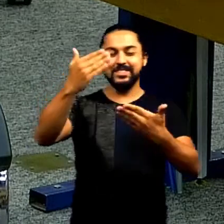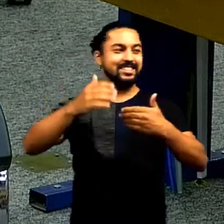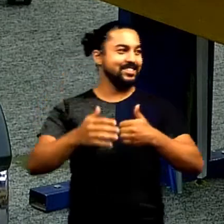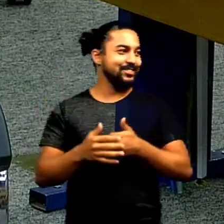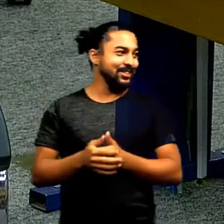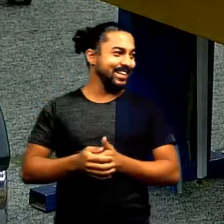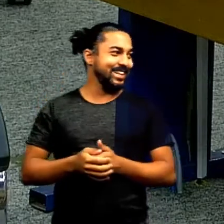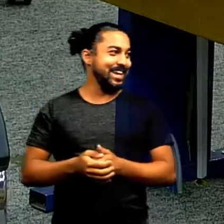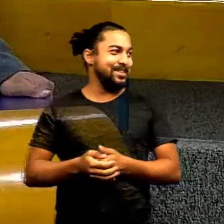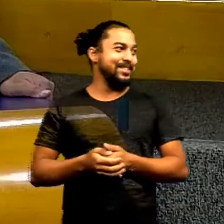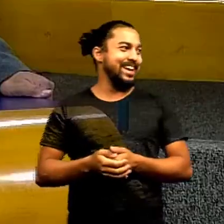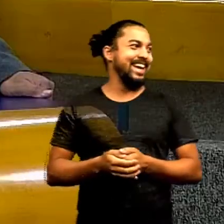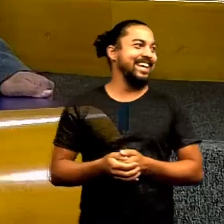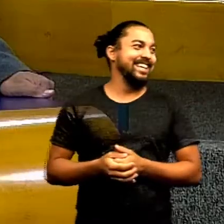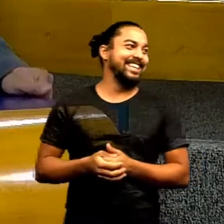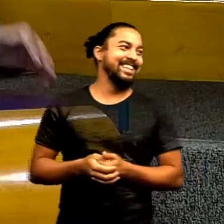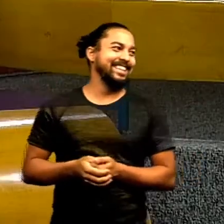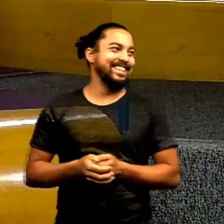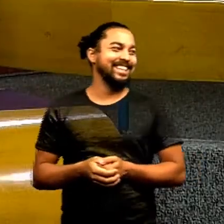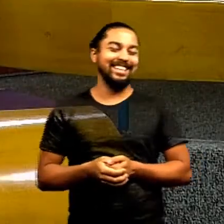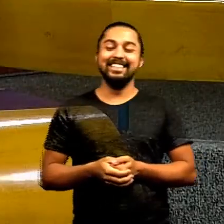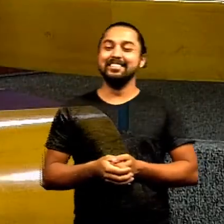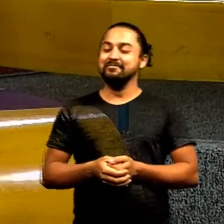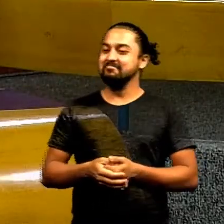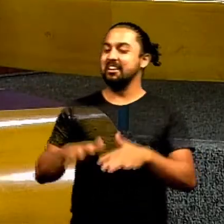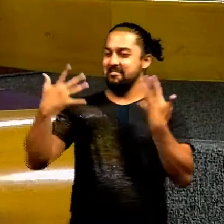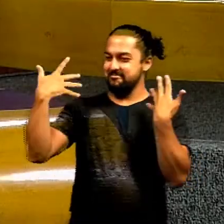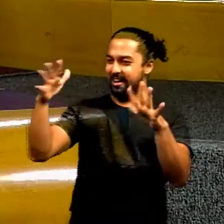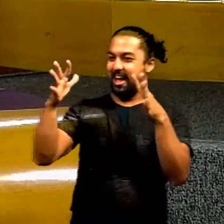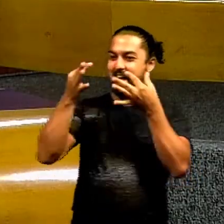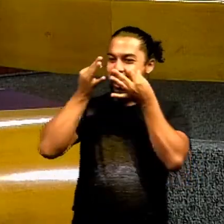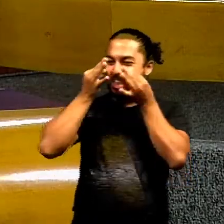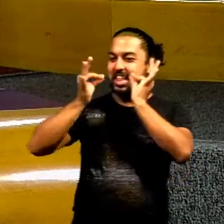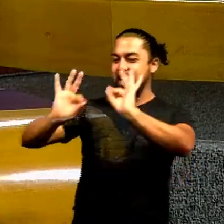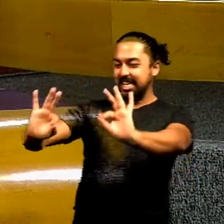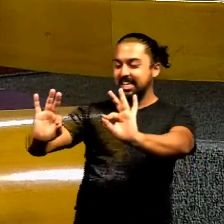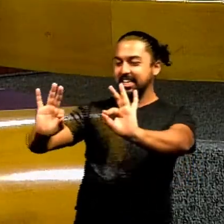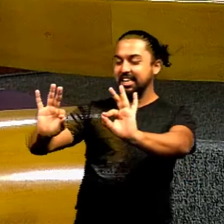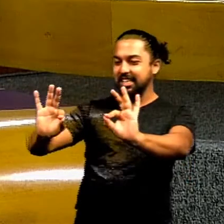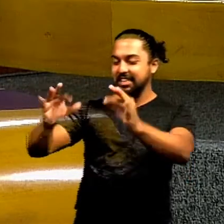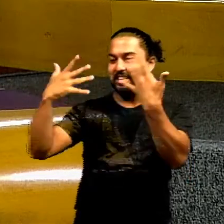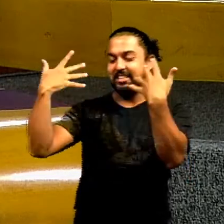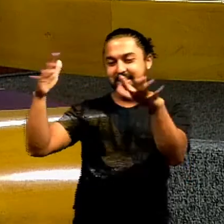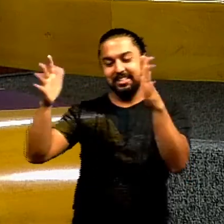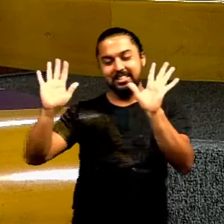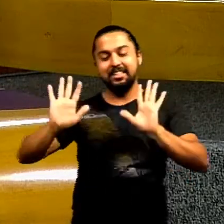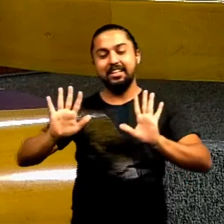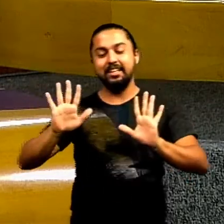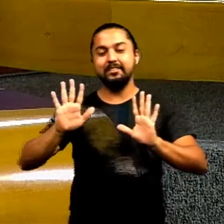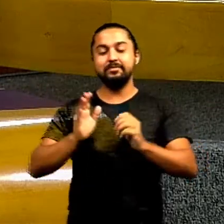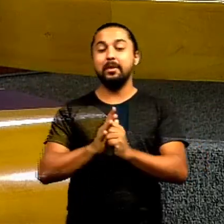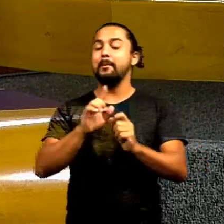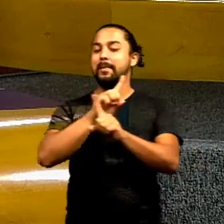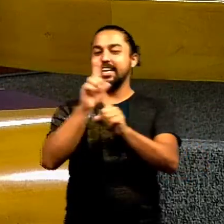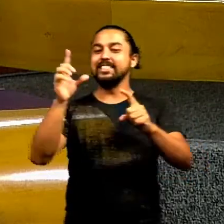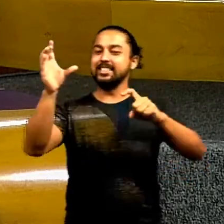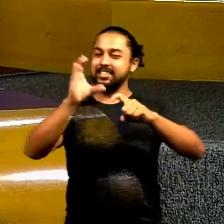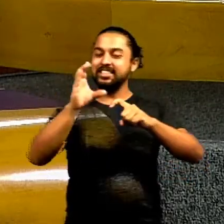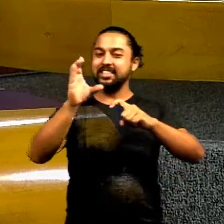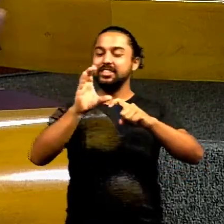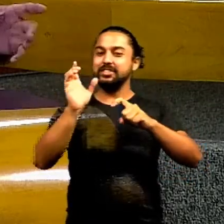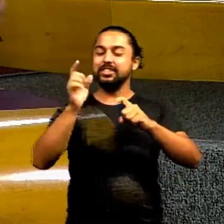Vossa Excelência é um homem inteligente e eu chamei a atenção de Vossa Excelência porque na fala de Vossa Excelência eu mas a Cristina